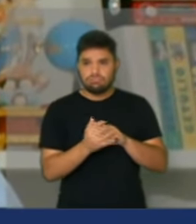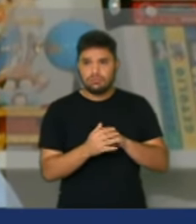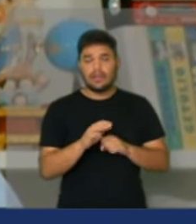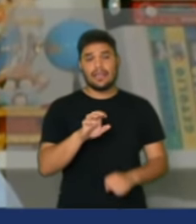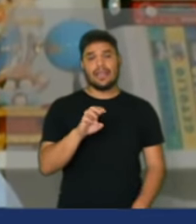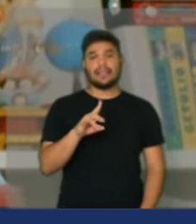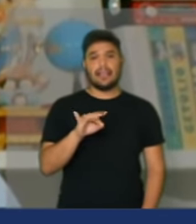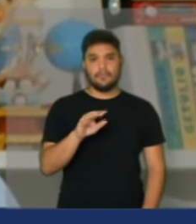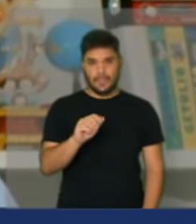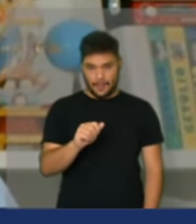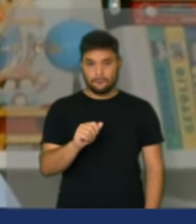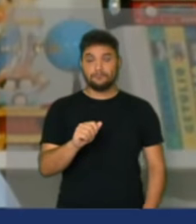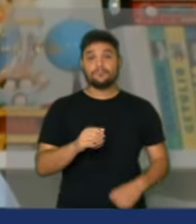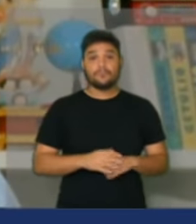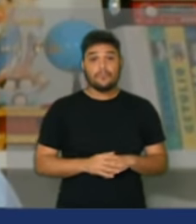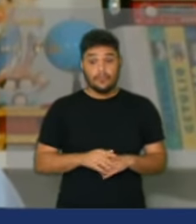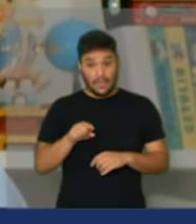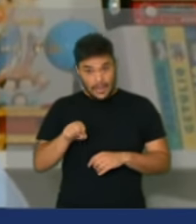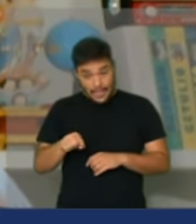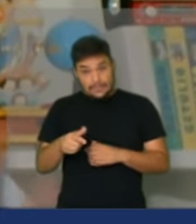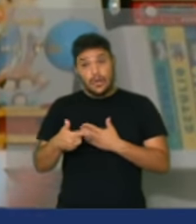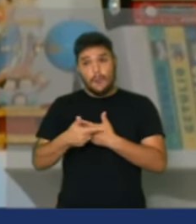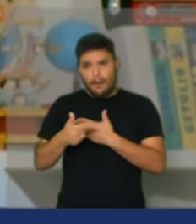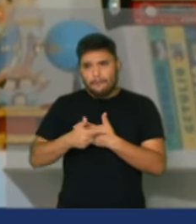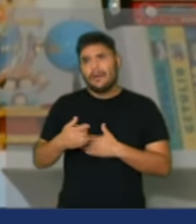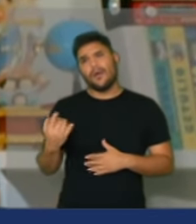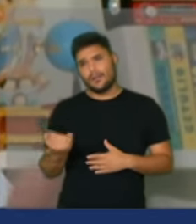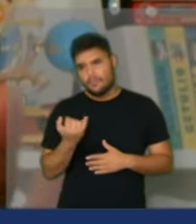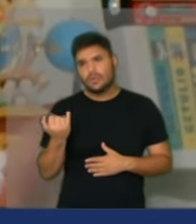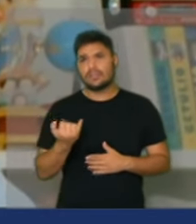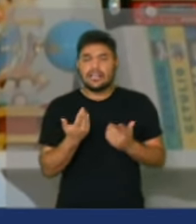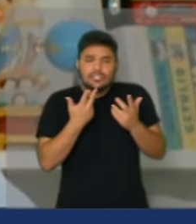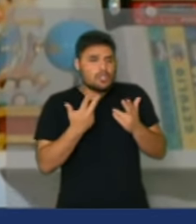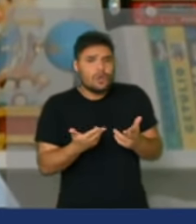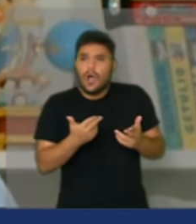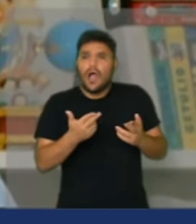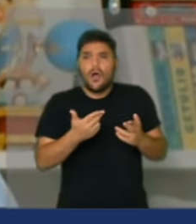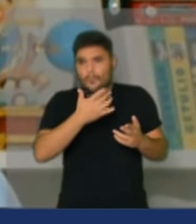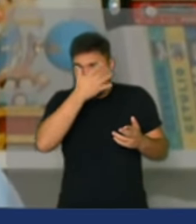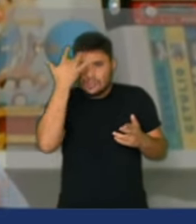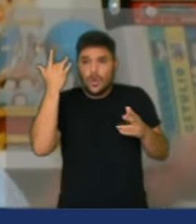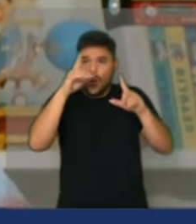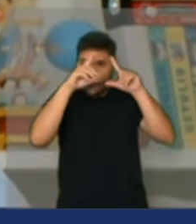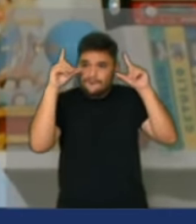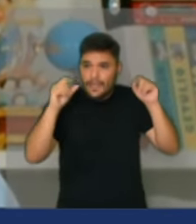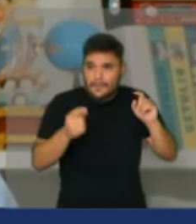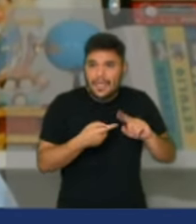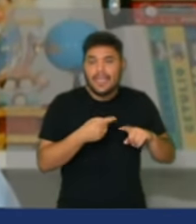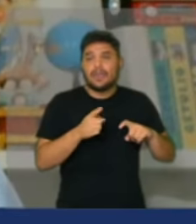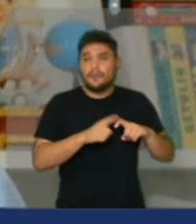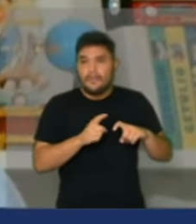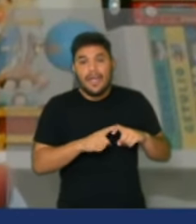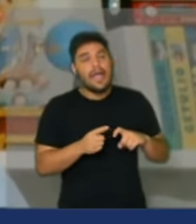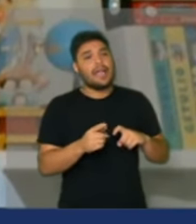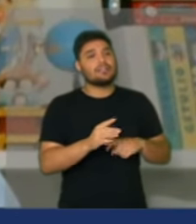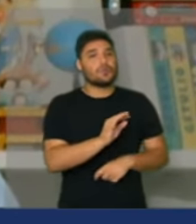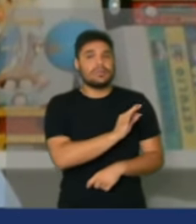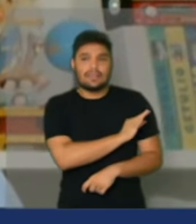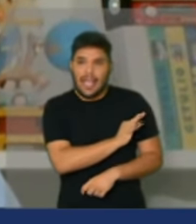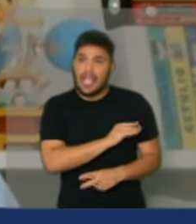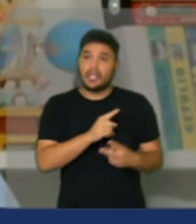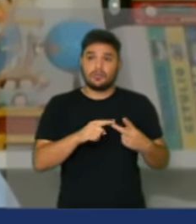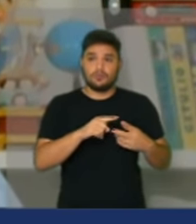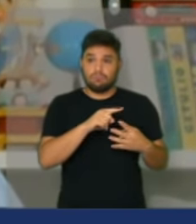importante quanto o enfermeiro, auxiliar de enfermagem, o técnico e o médico,